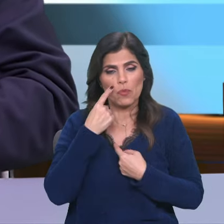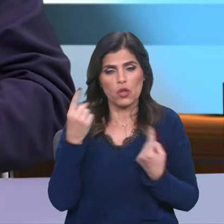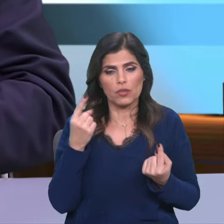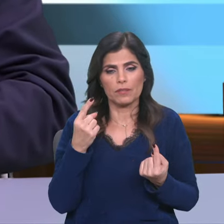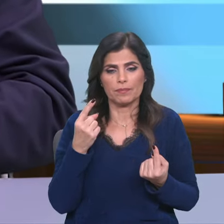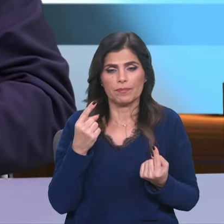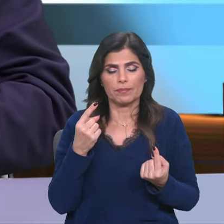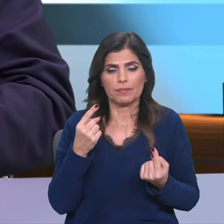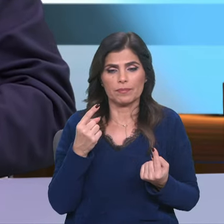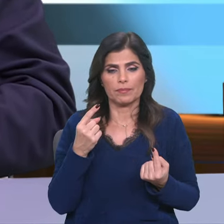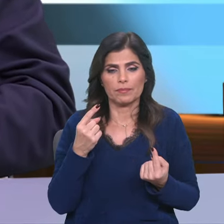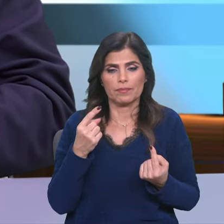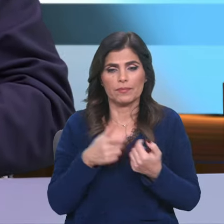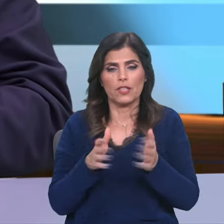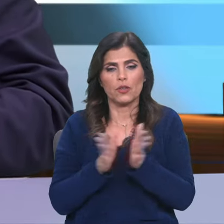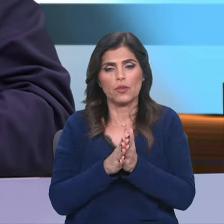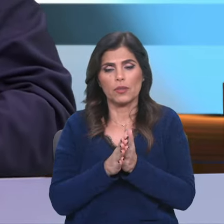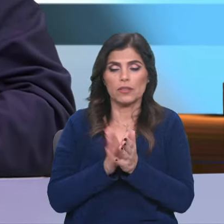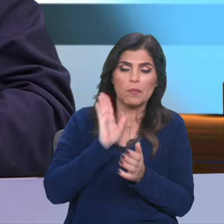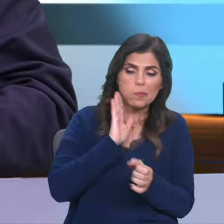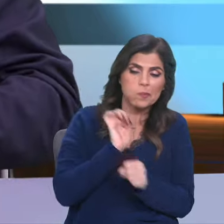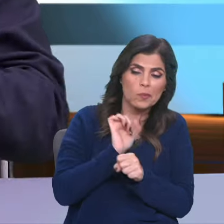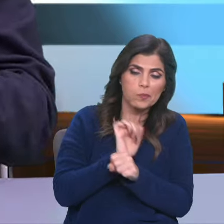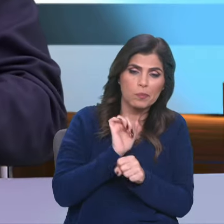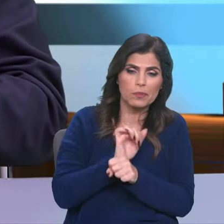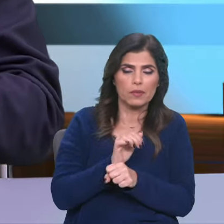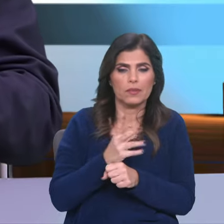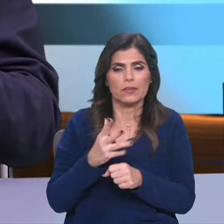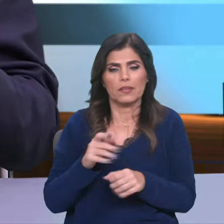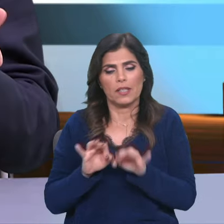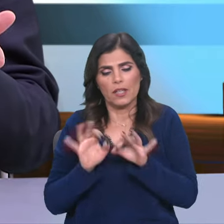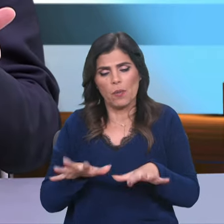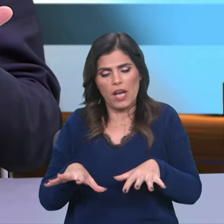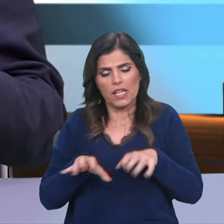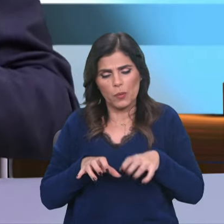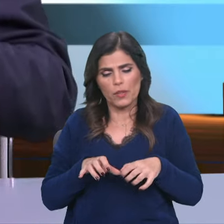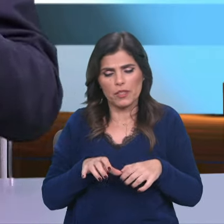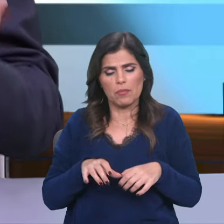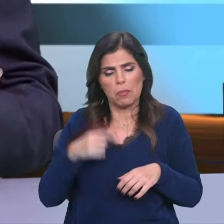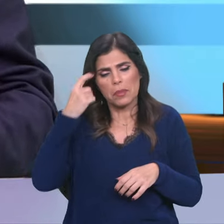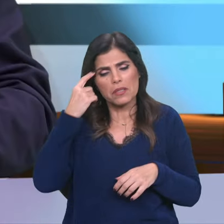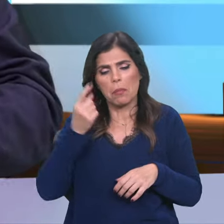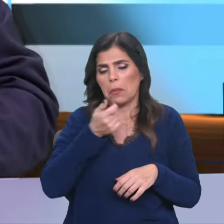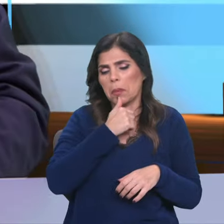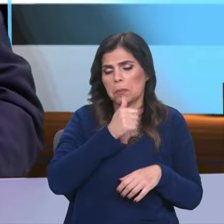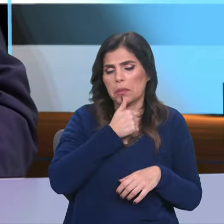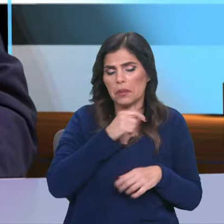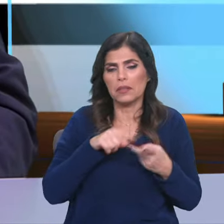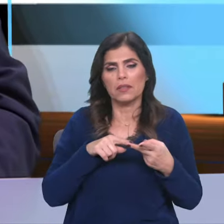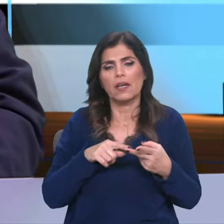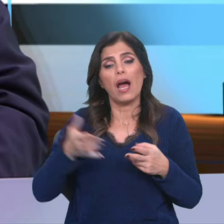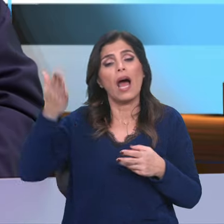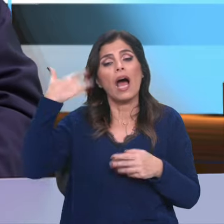manifesta todas as escravidões nossas, o egoísmo, a autossuficiência. Naquele tempo, as